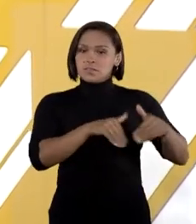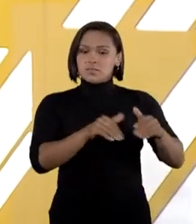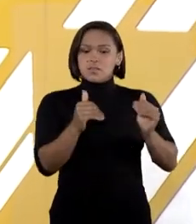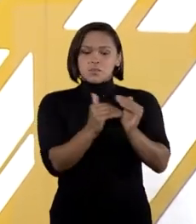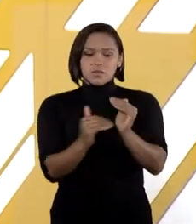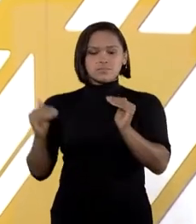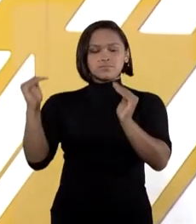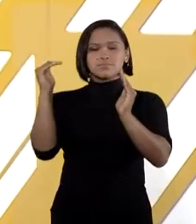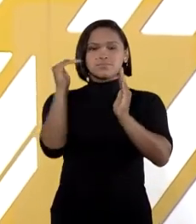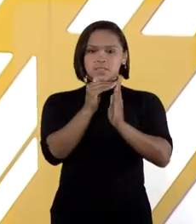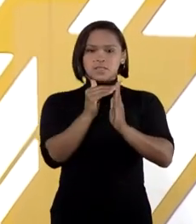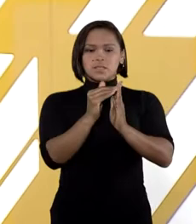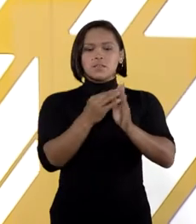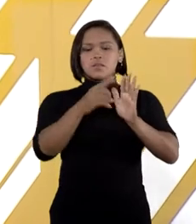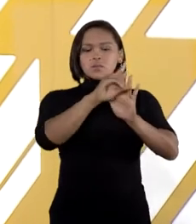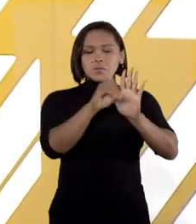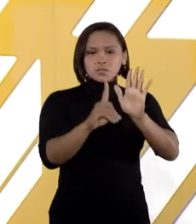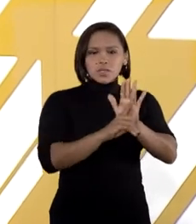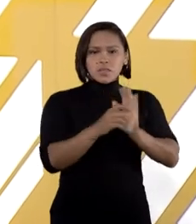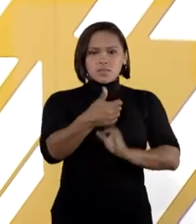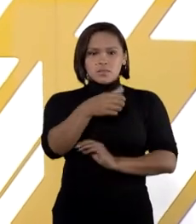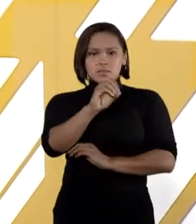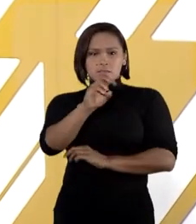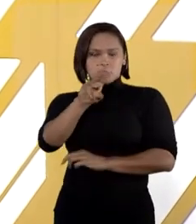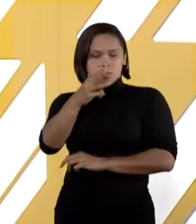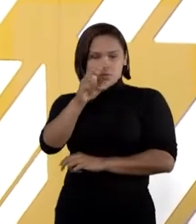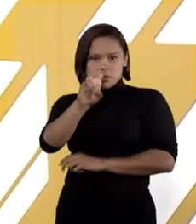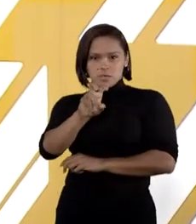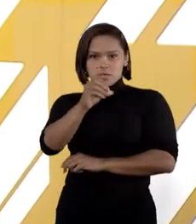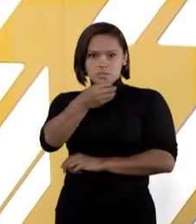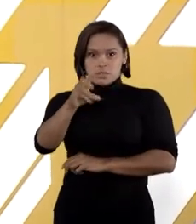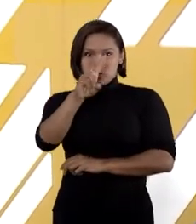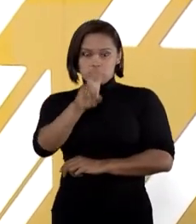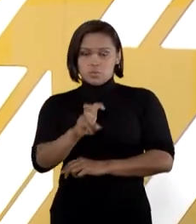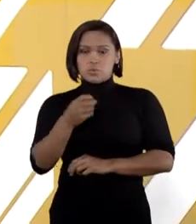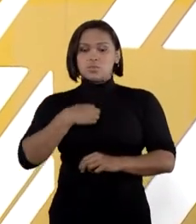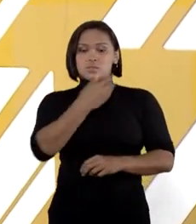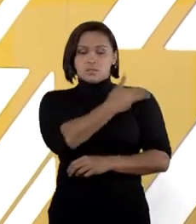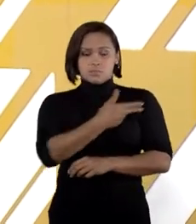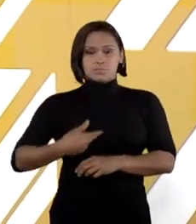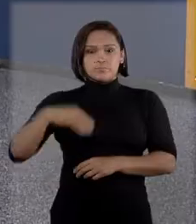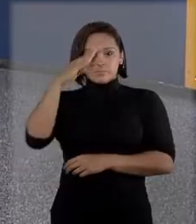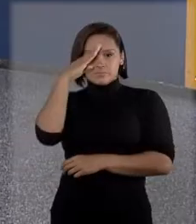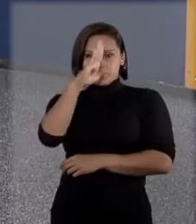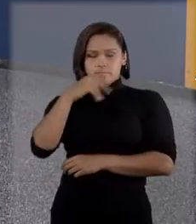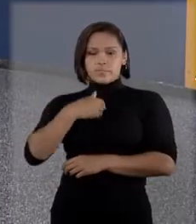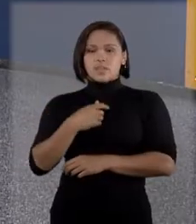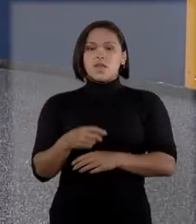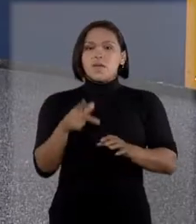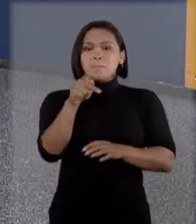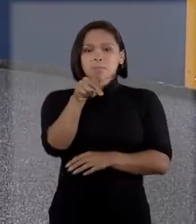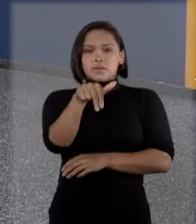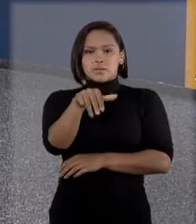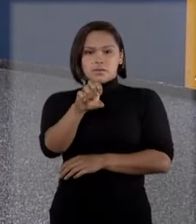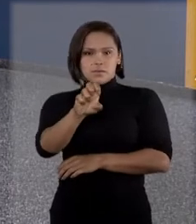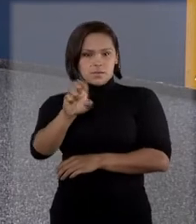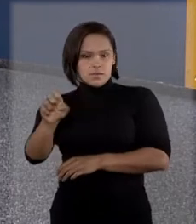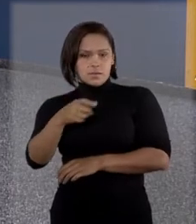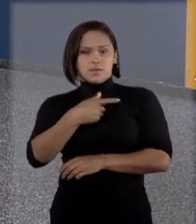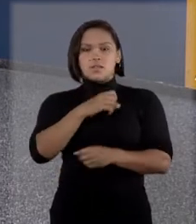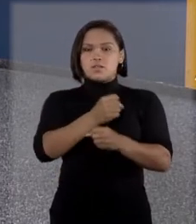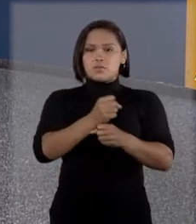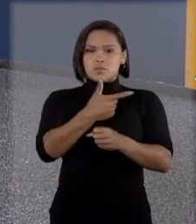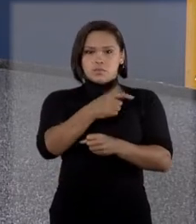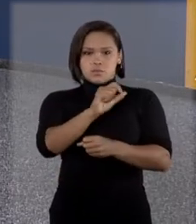ampliada por meio do Decreto 10.502 da Presidência da República. A PNEE 2020